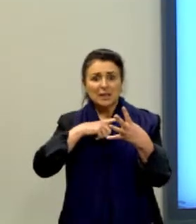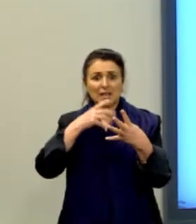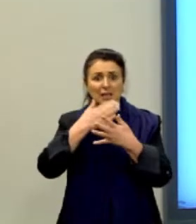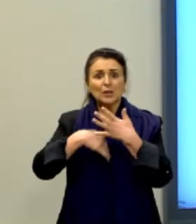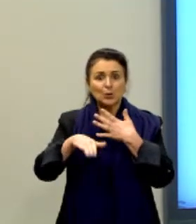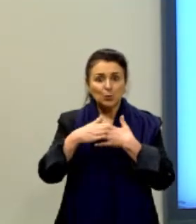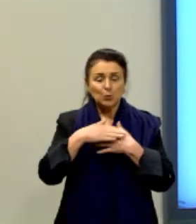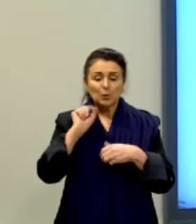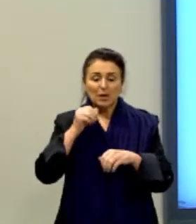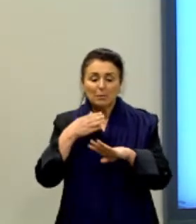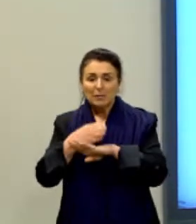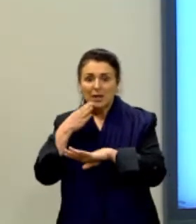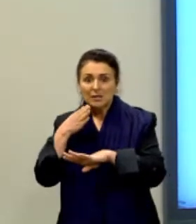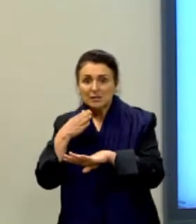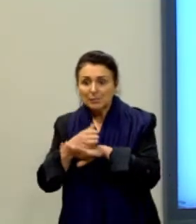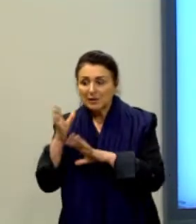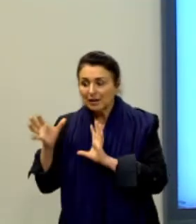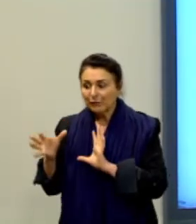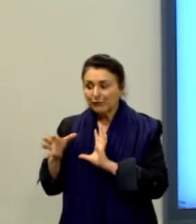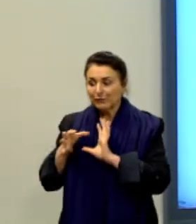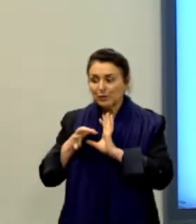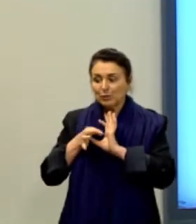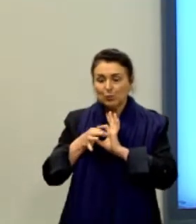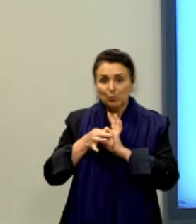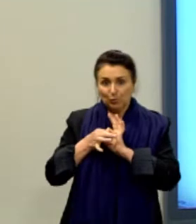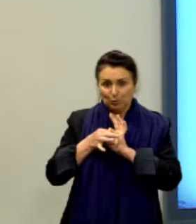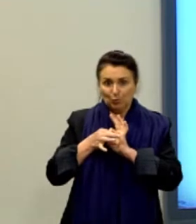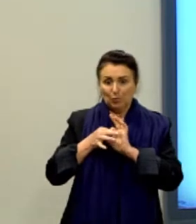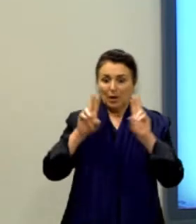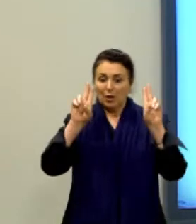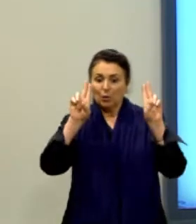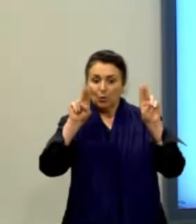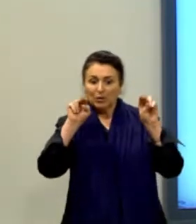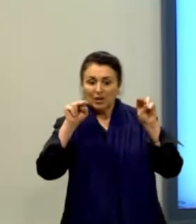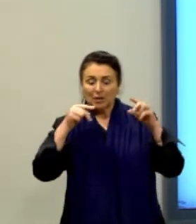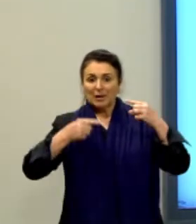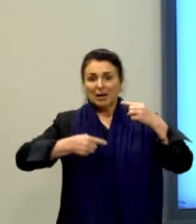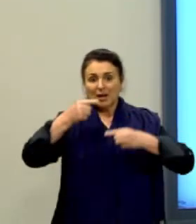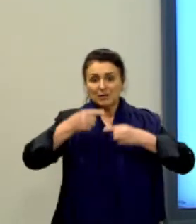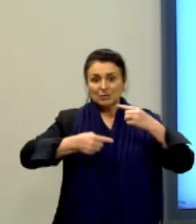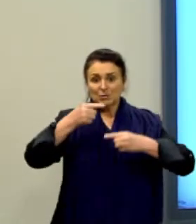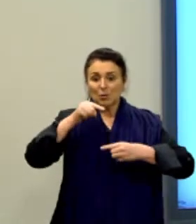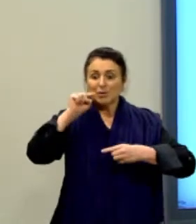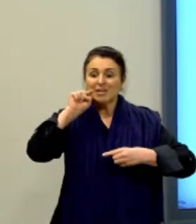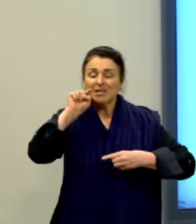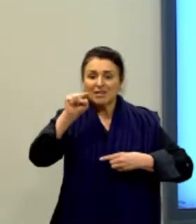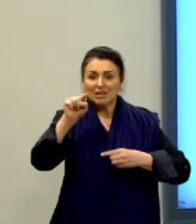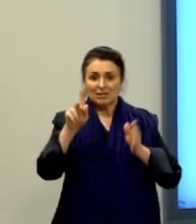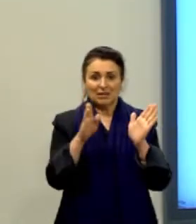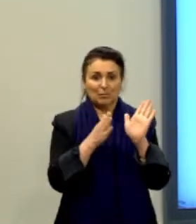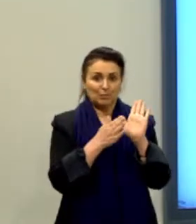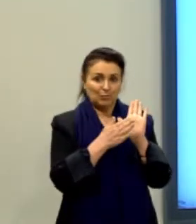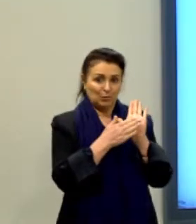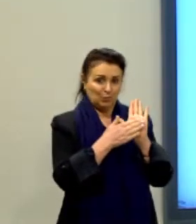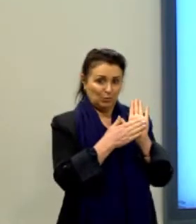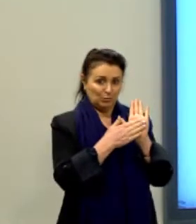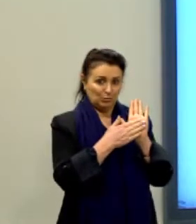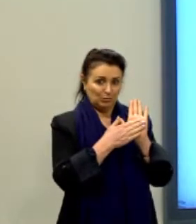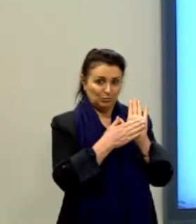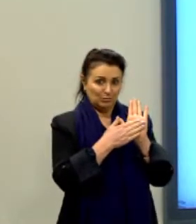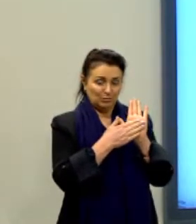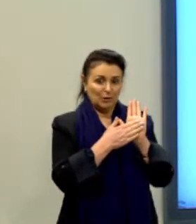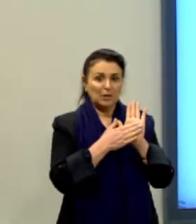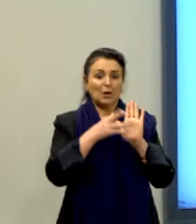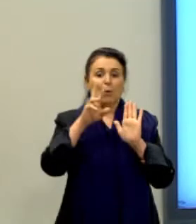participante, ele vai vincular esse repertório à discussão que ele está propondo na proposta. Então, o